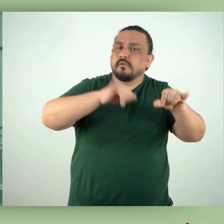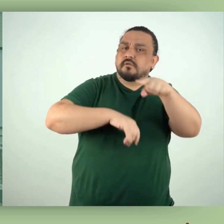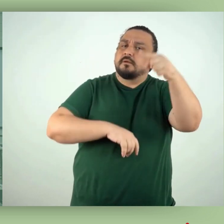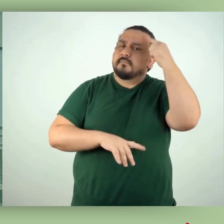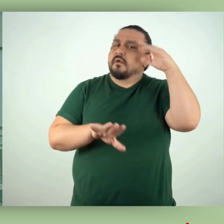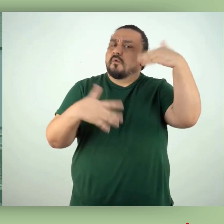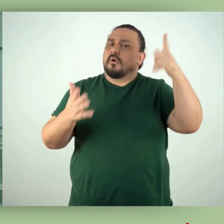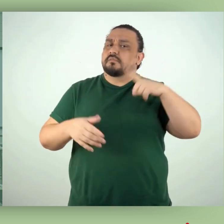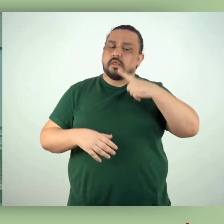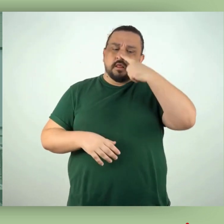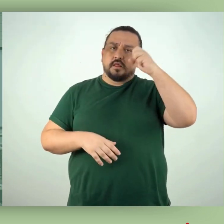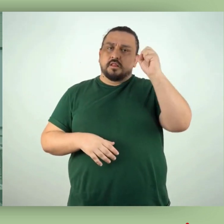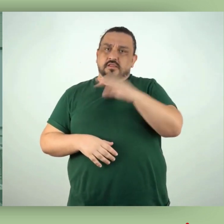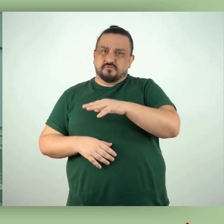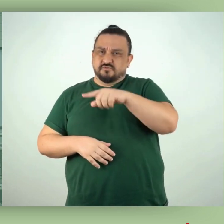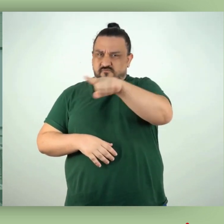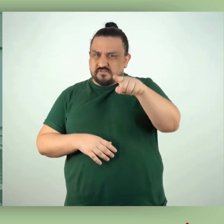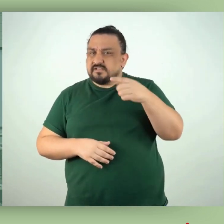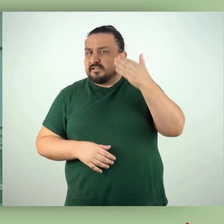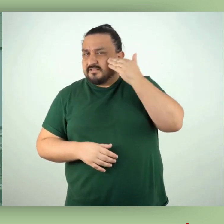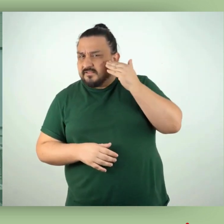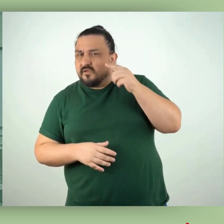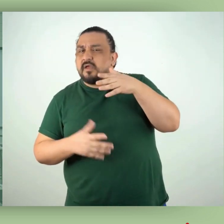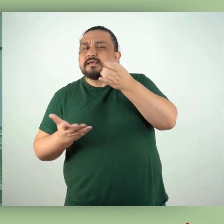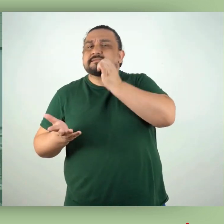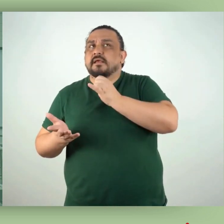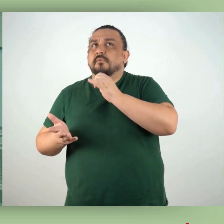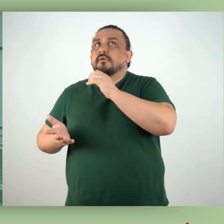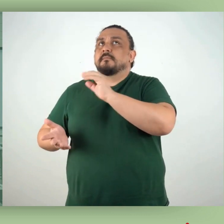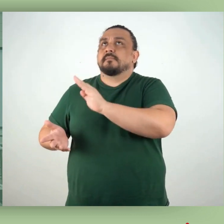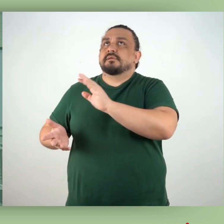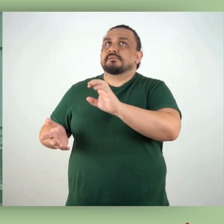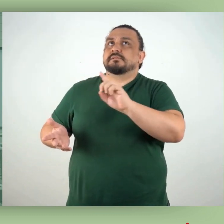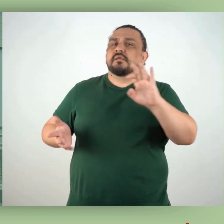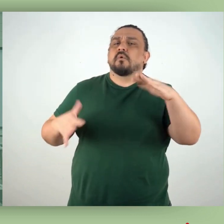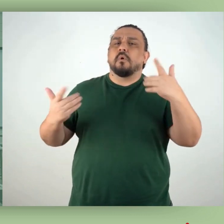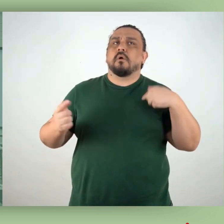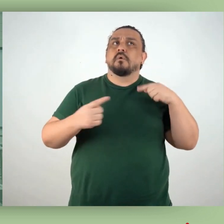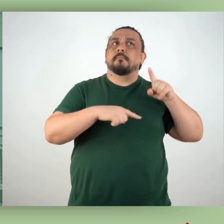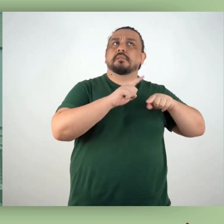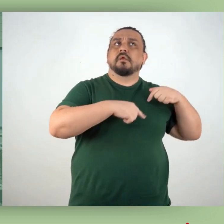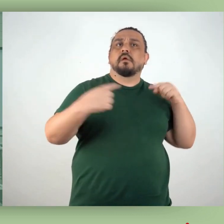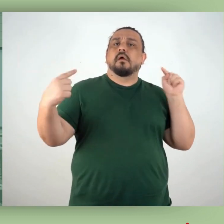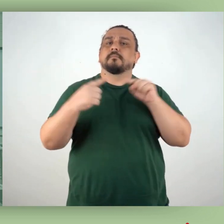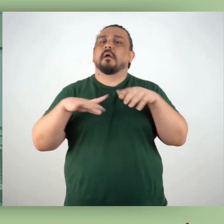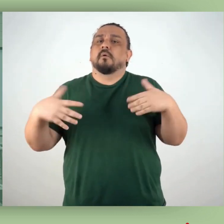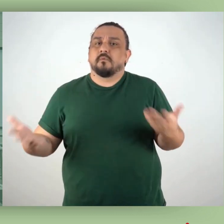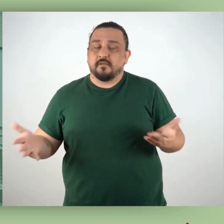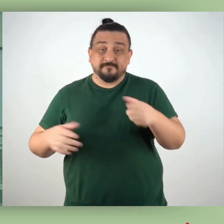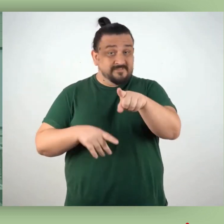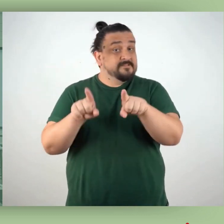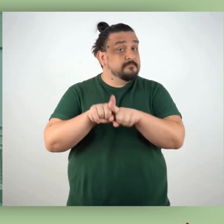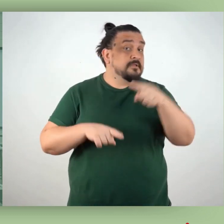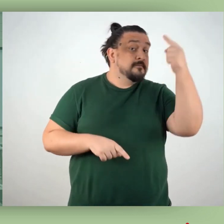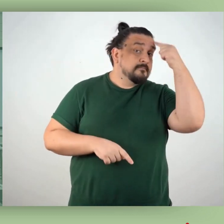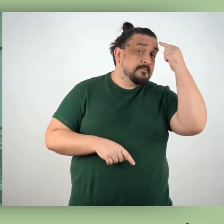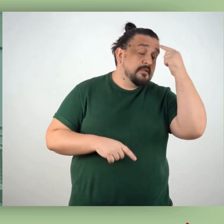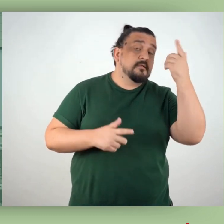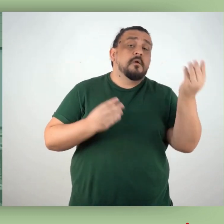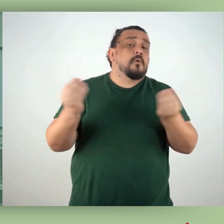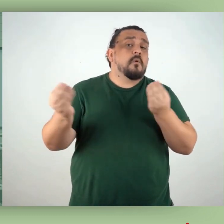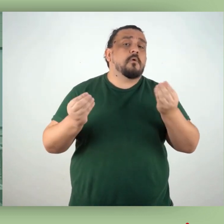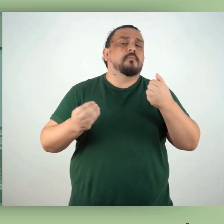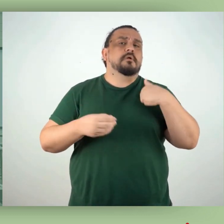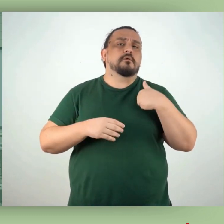nos laboratórios e identifique pelo menos um exemplo de cada grupo que acabamos de ver. Pense também